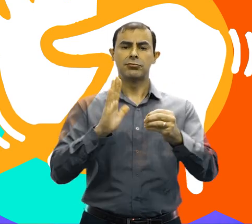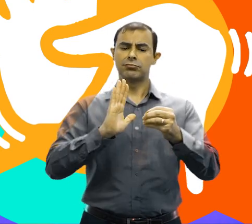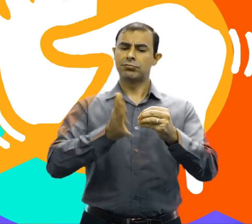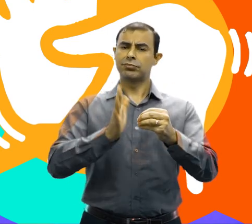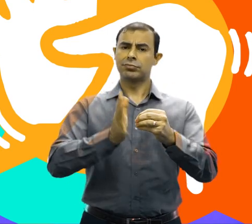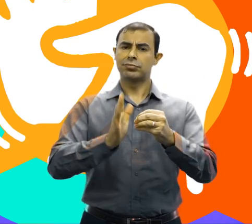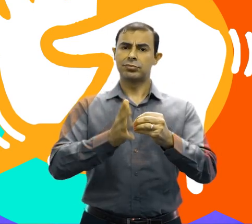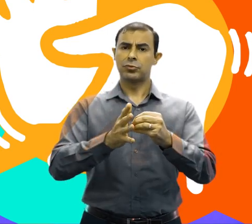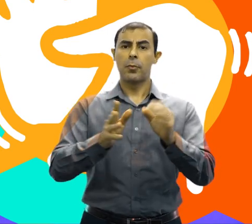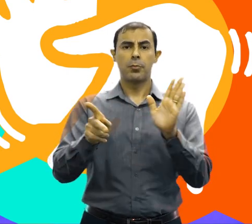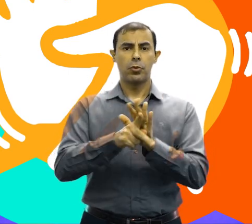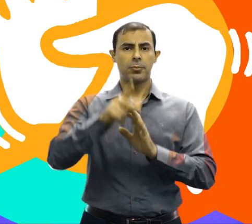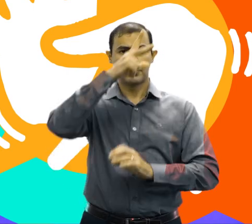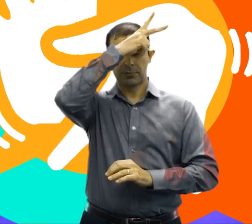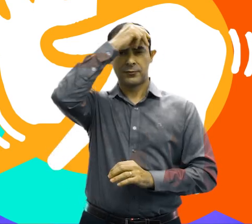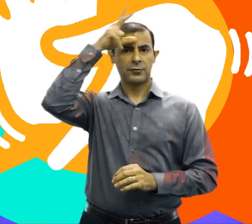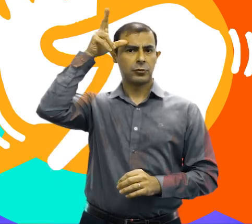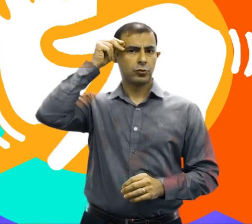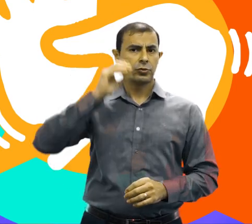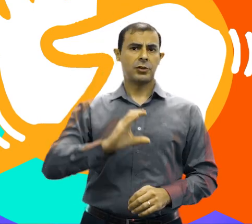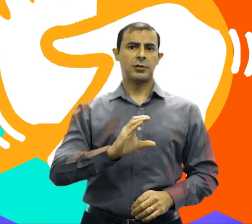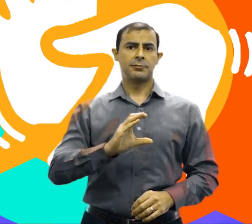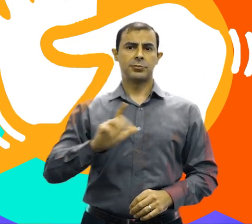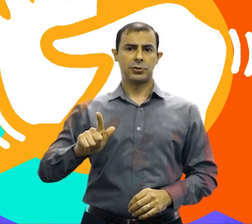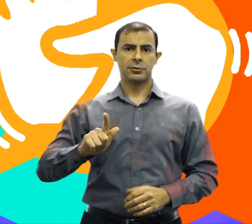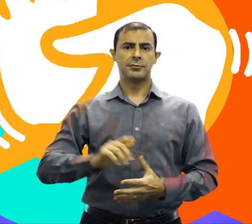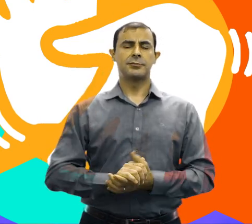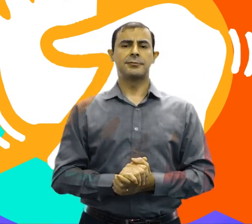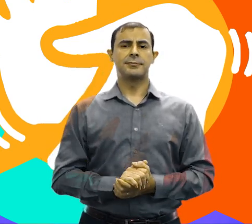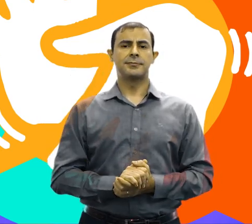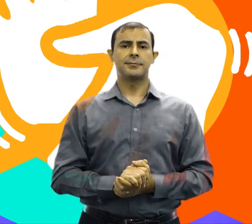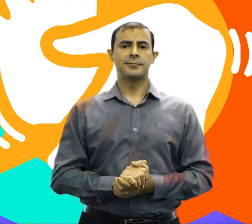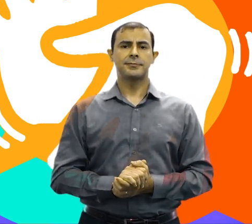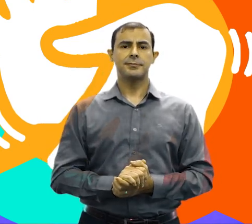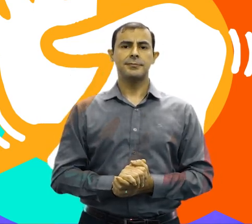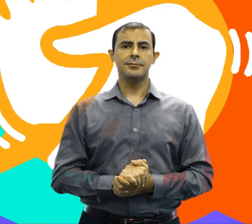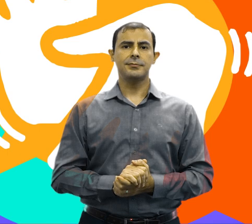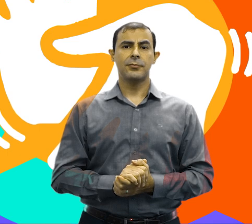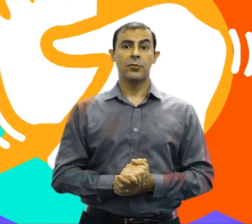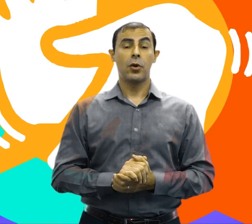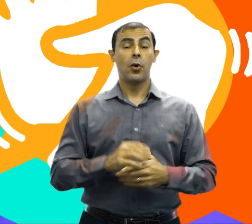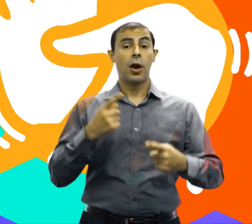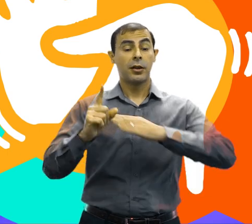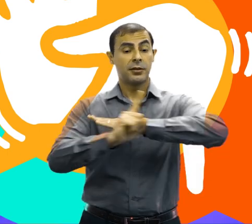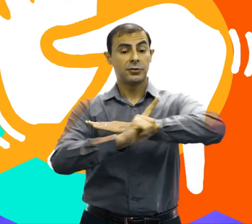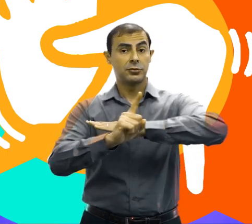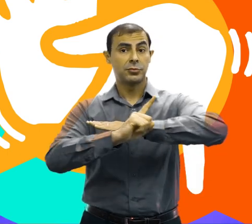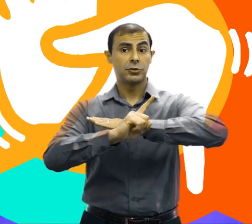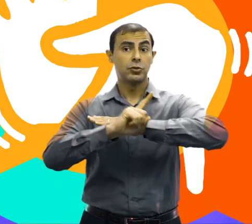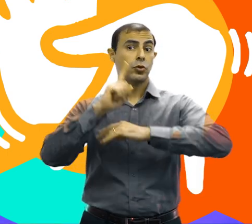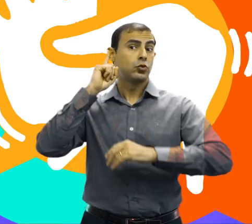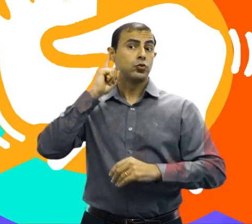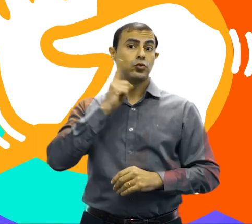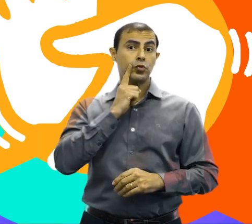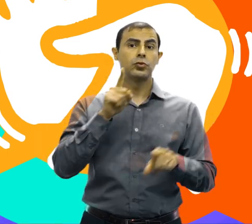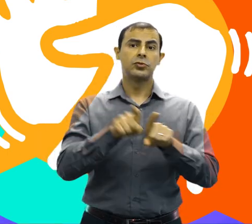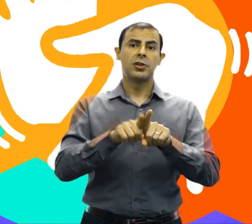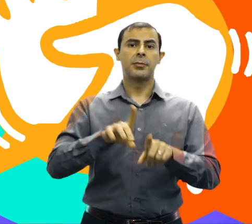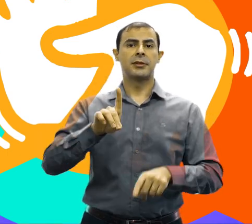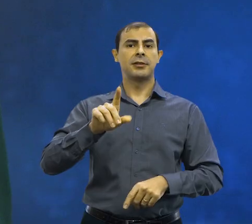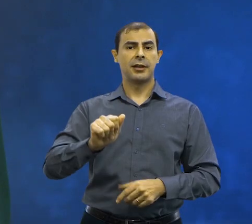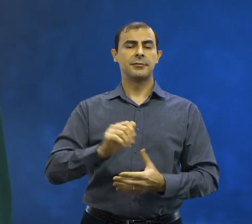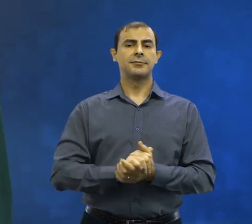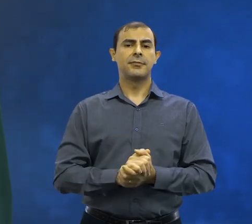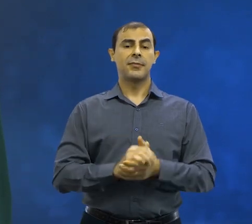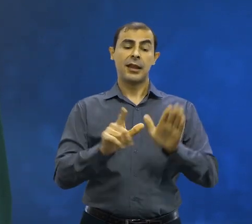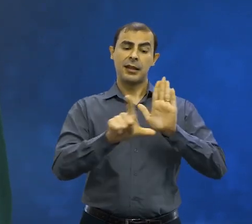Centro Municipal de Interpretação de Libras de Campo Grande, ACMIL, para as pessoas surdas ou deficiente auditiva.